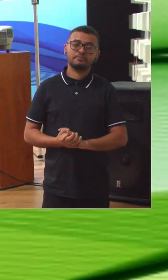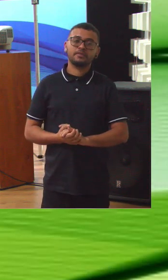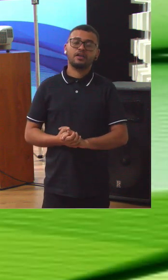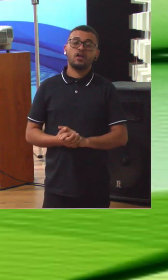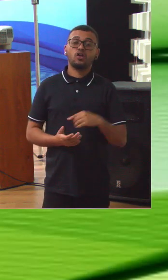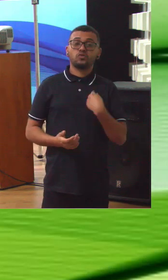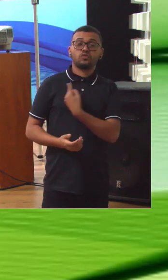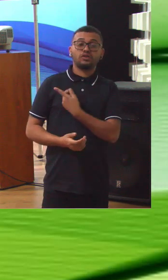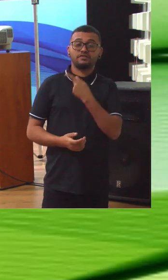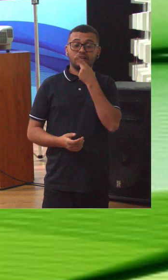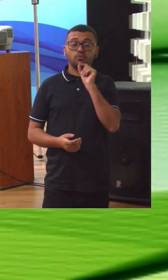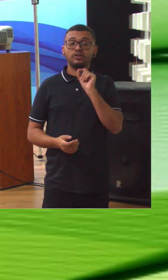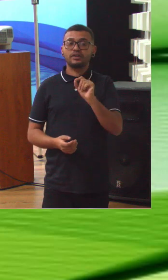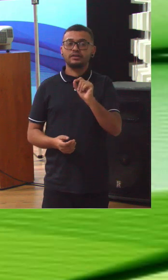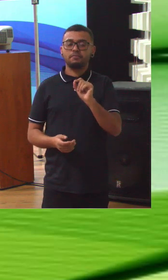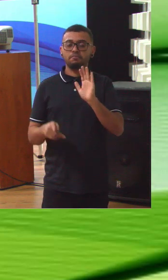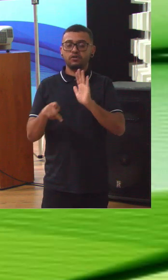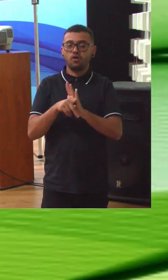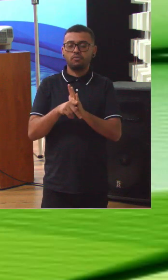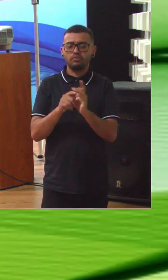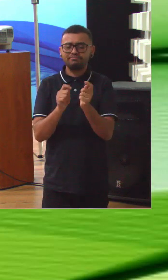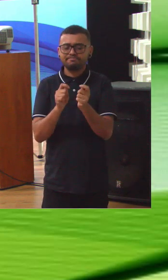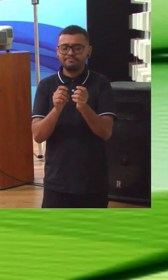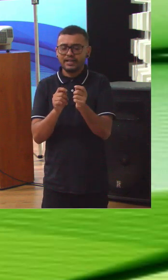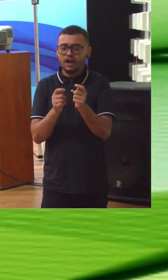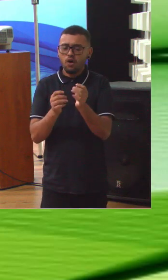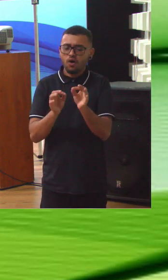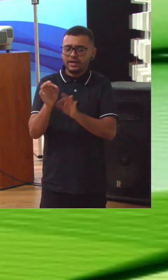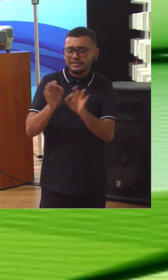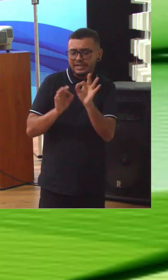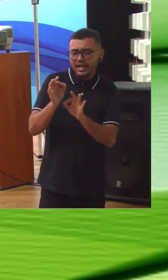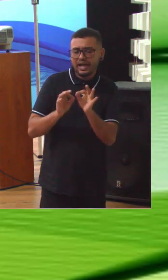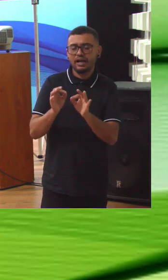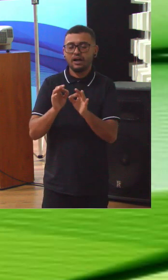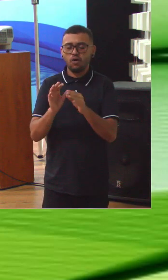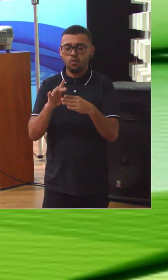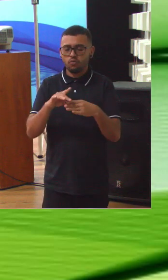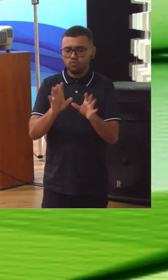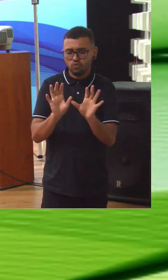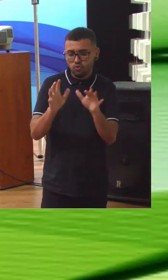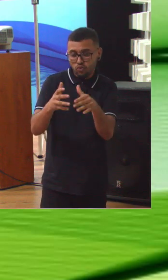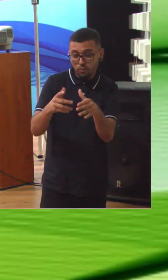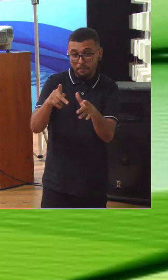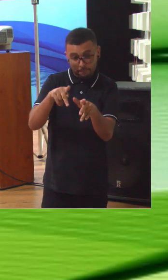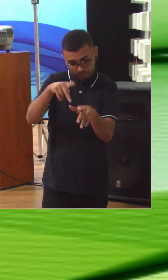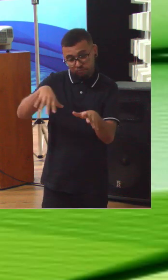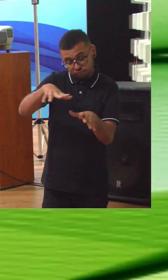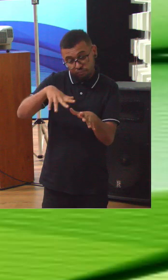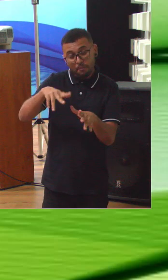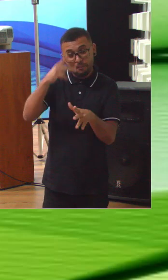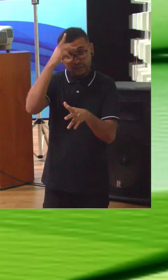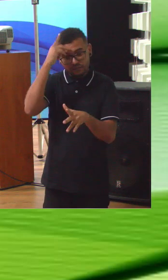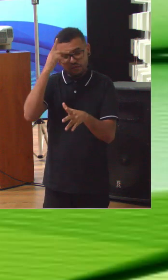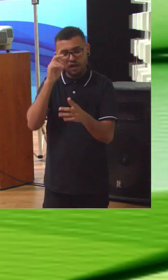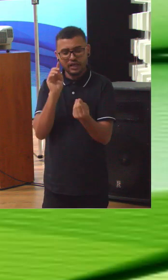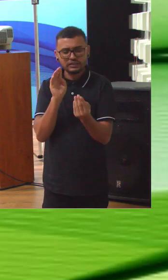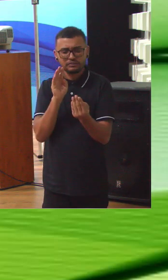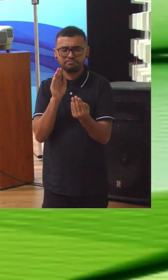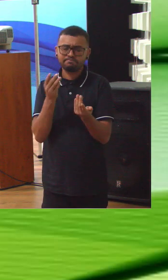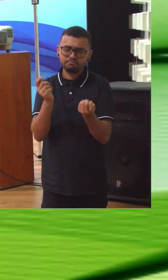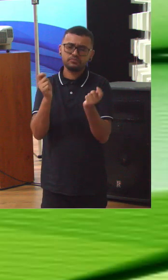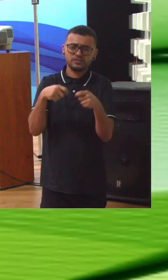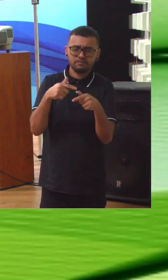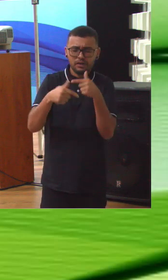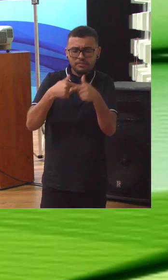falamos sobre governança e gestão de pessoas, como é que você leva o grupo de pessoas da sua organização a produzir os resultados esperados delas.